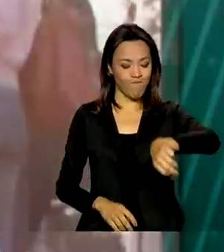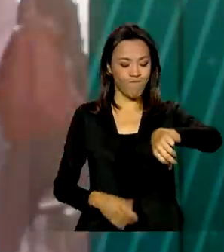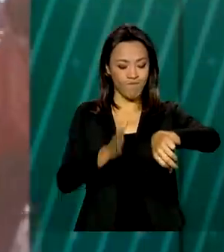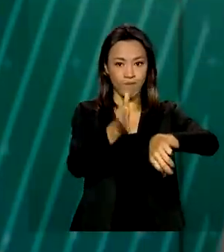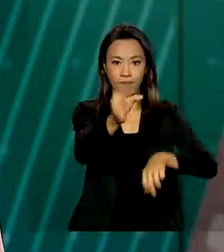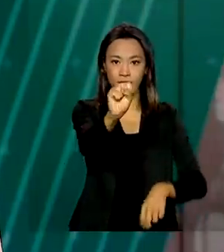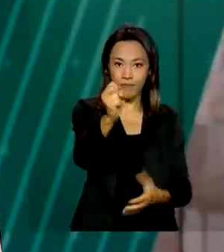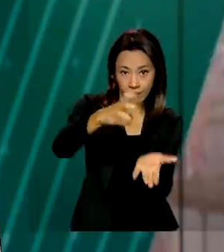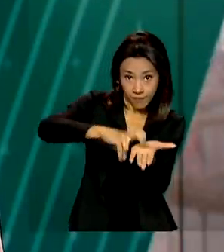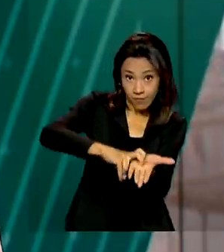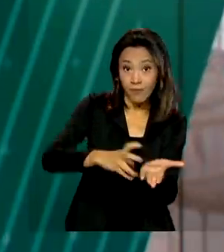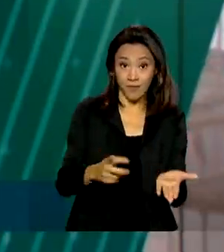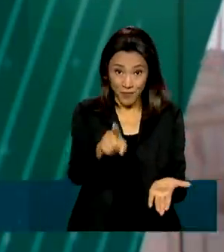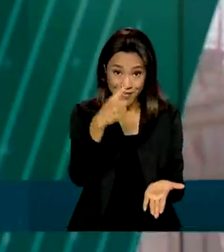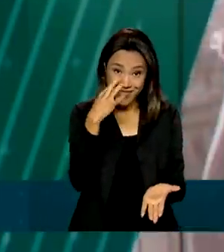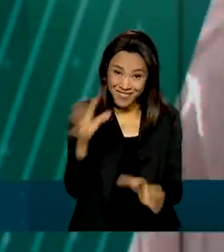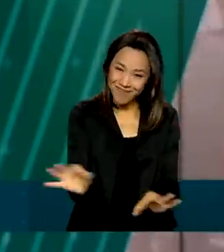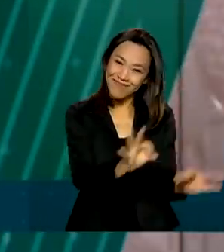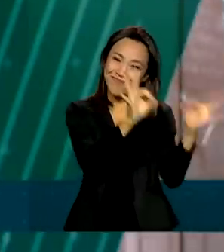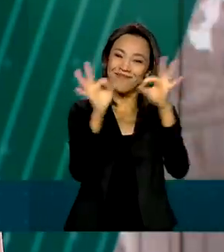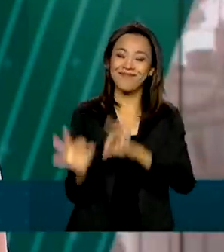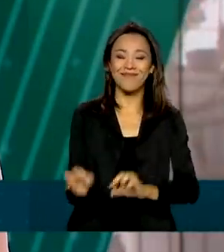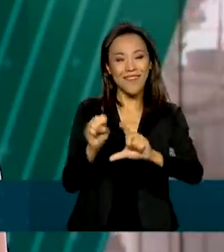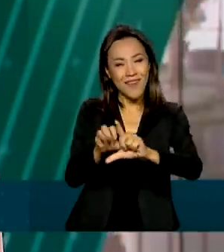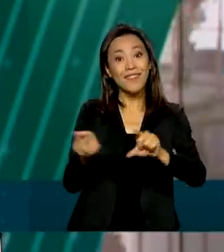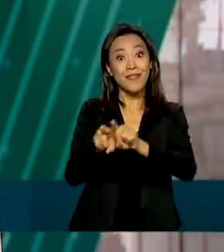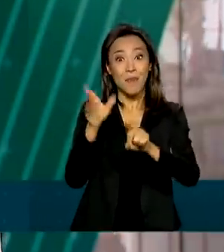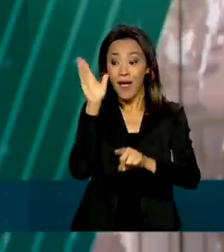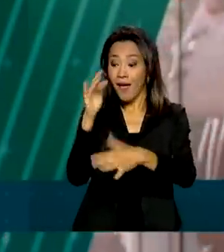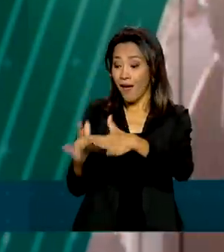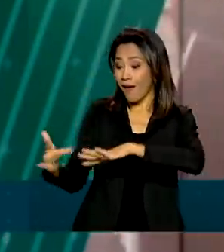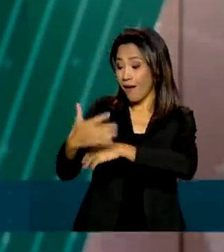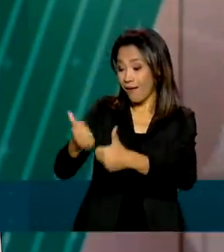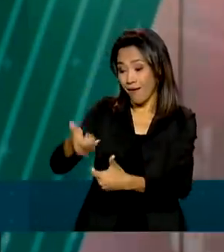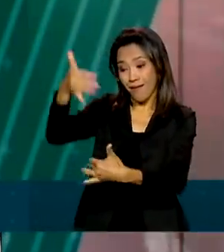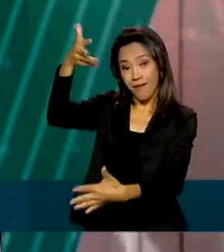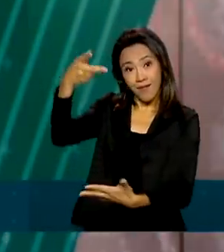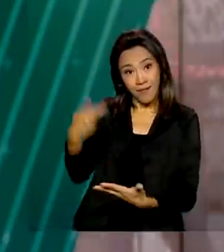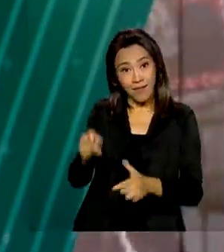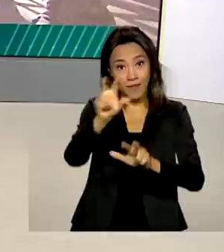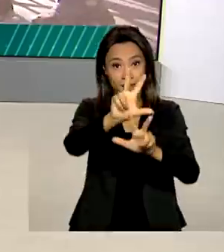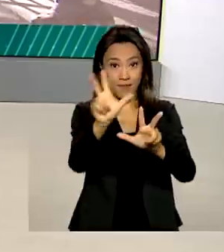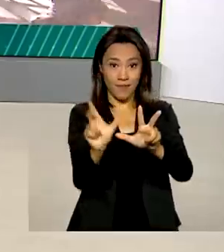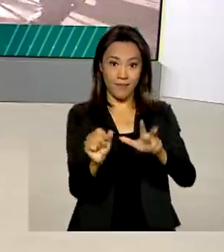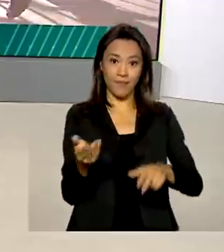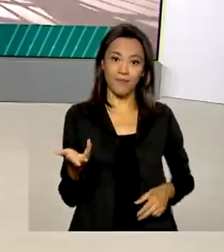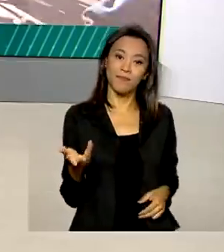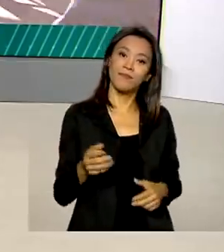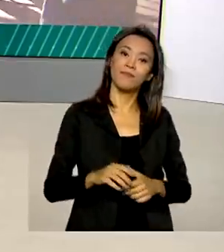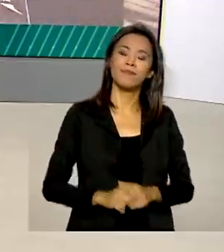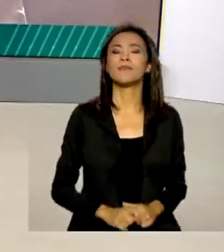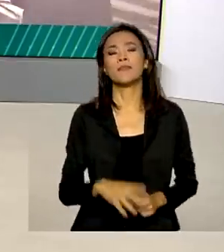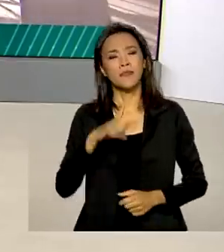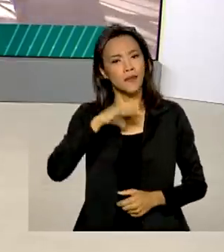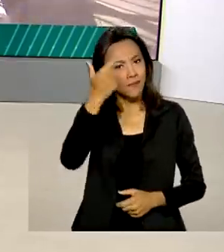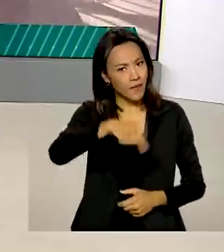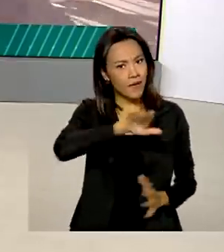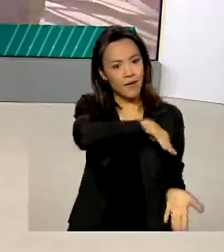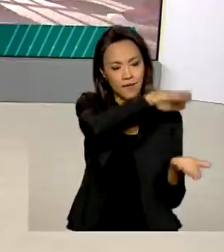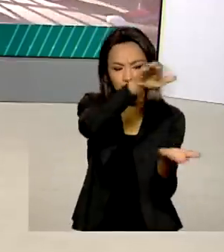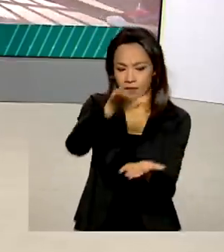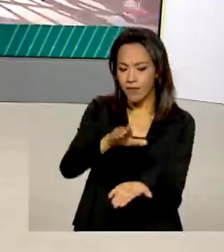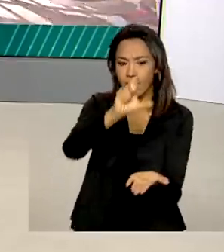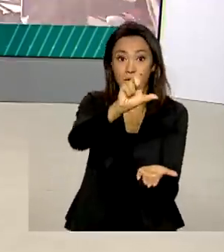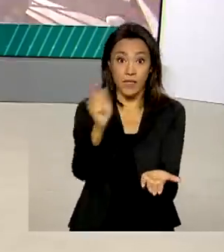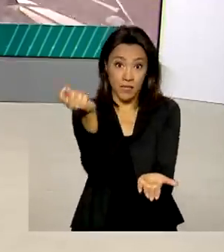Oito horas da manhã, você nos assiste ao vivo também pelas redes sociais da TV Brasil. Tem mais vacinas contra a Covid